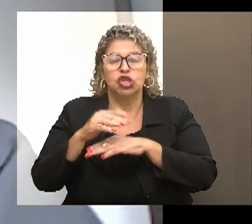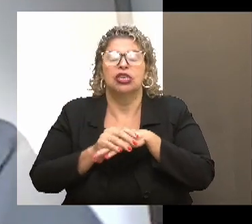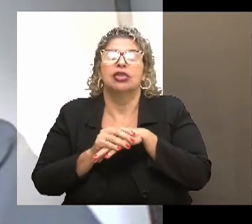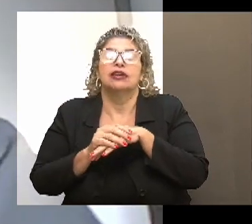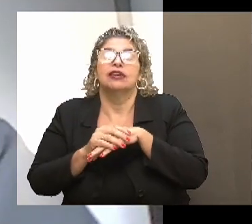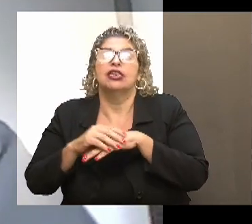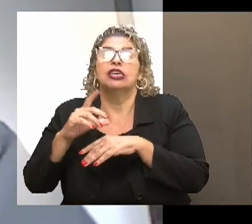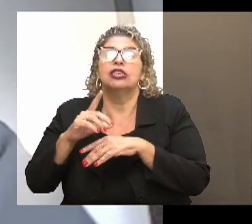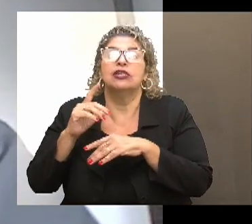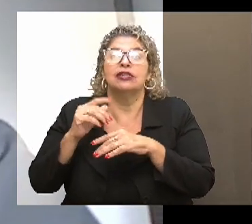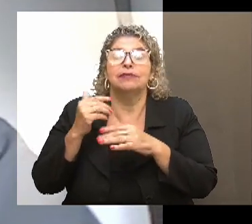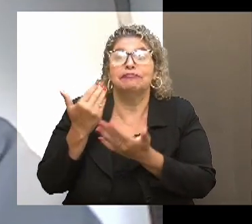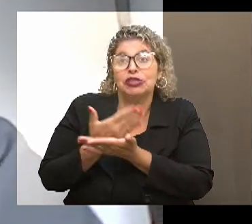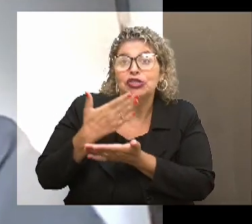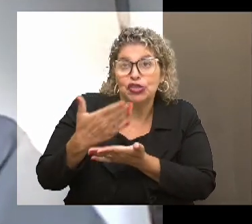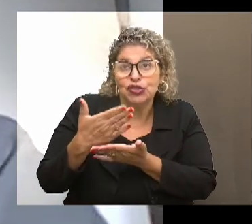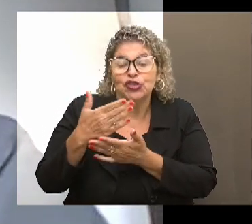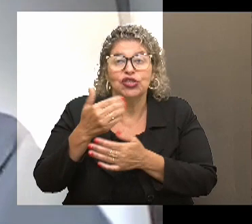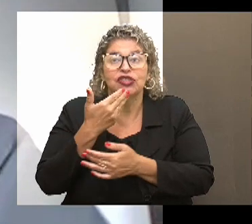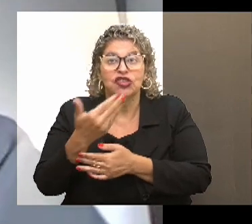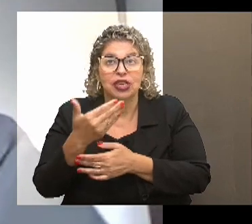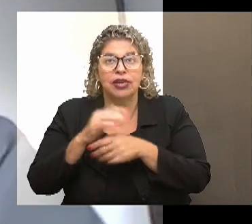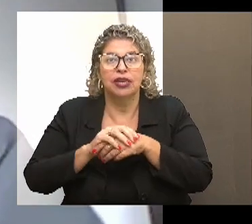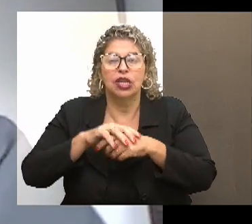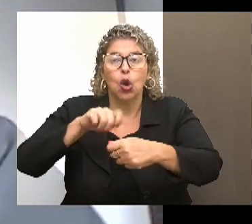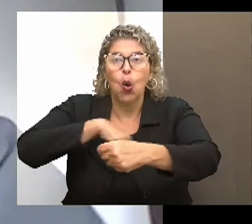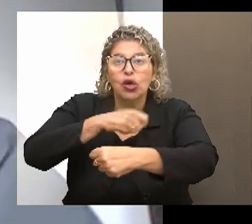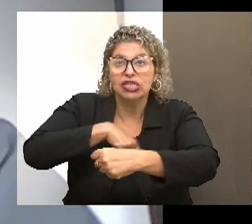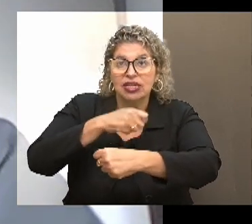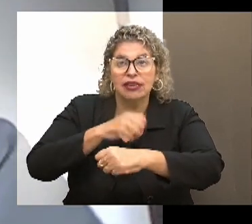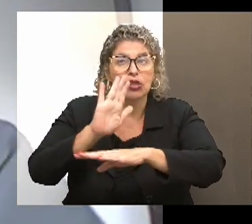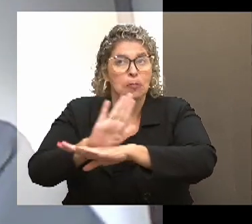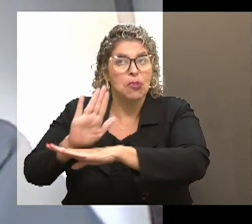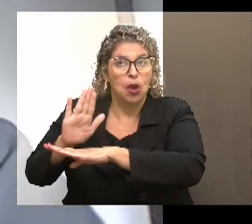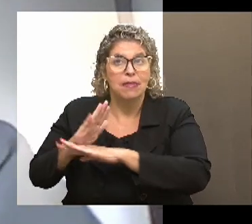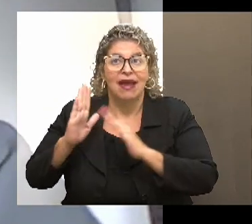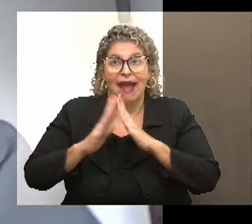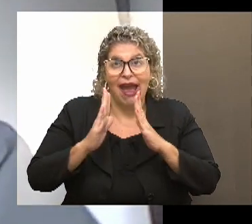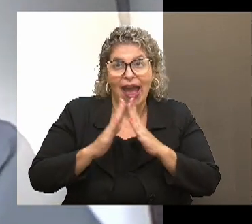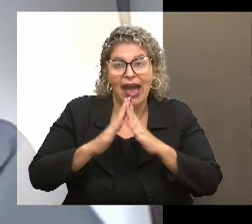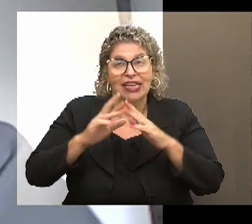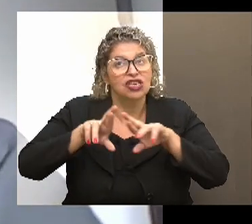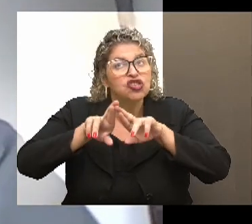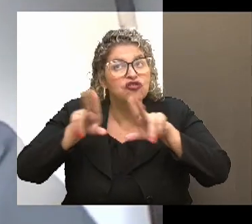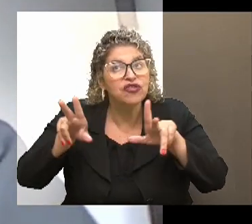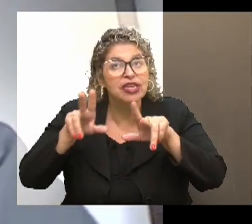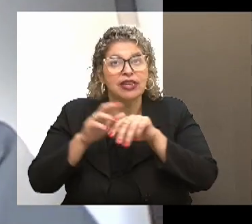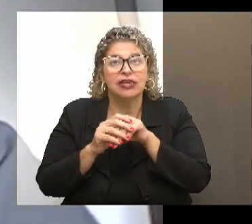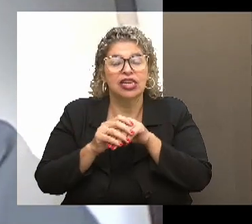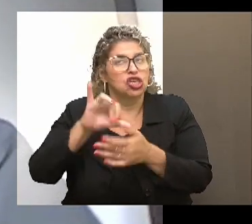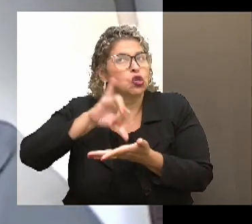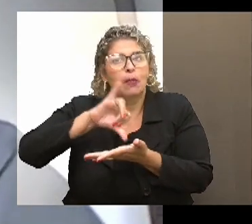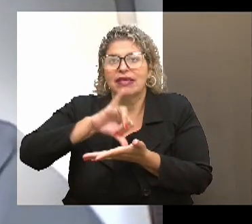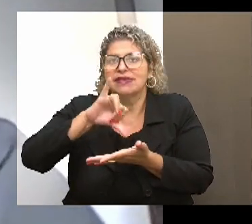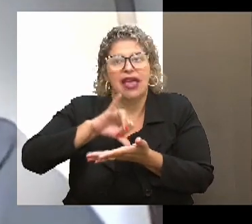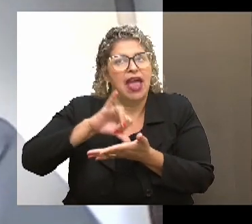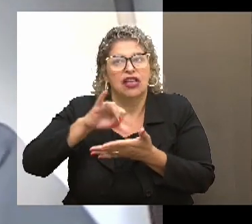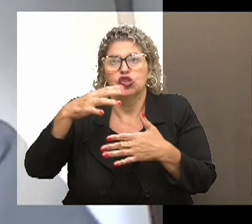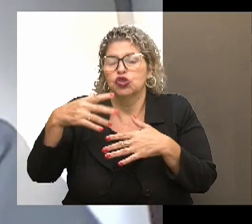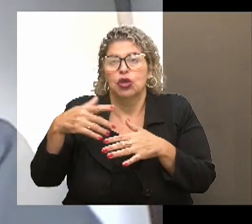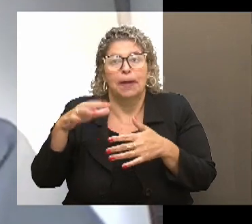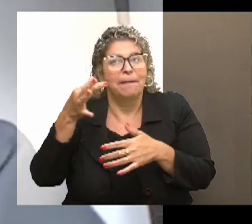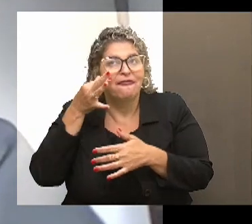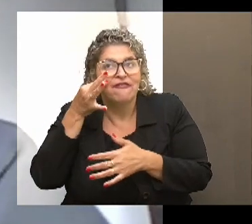contas, doando alimentos a serem cozidos, cozinhando nas próprias casas, diferentemente do mistura aí que a Mara falou, a não tem uma sede física, cada um é